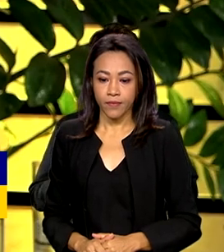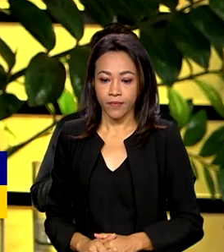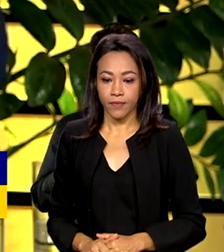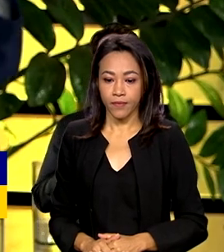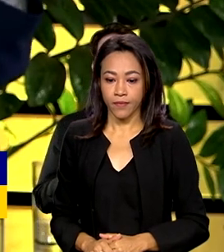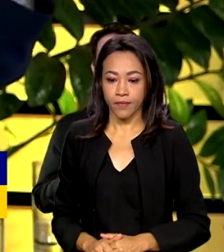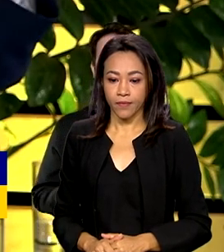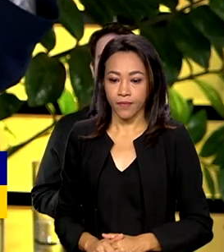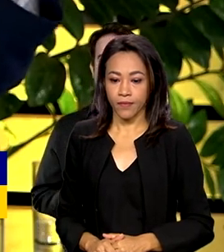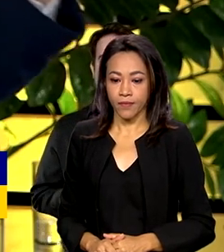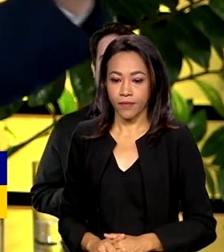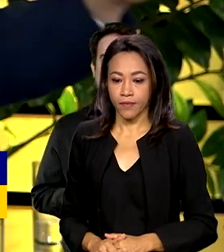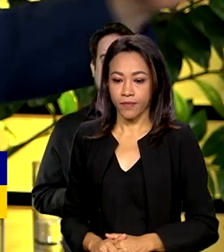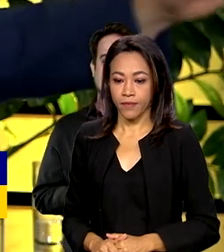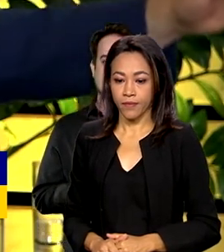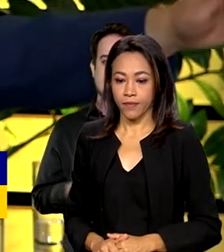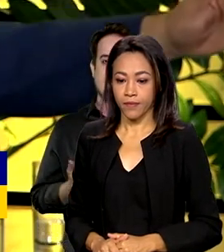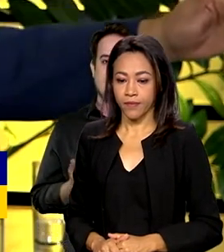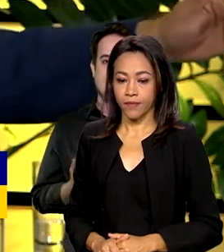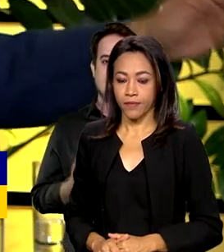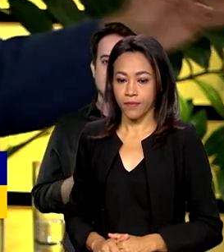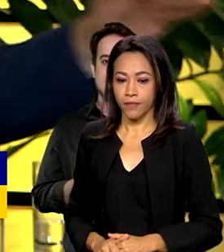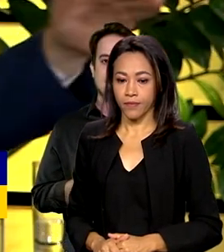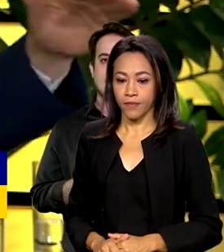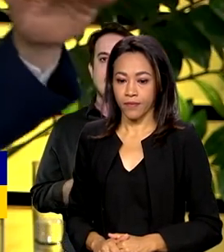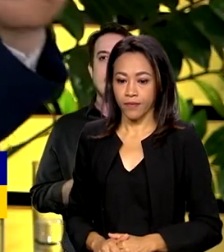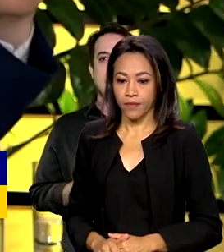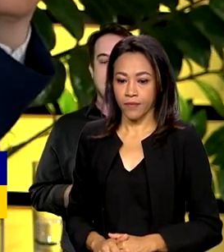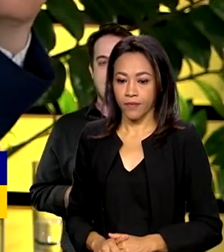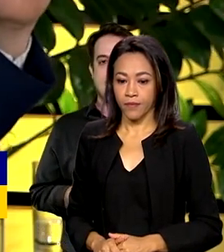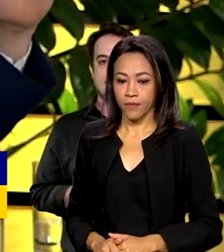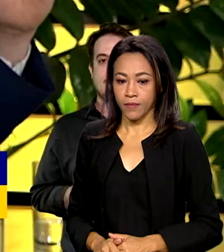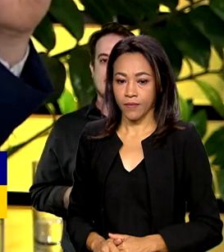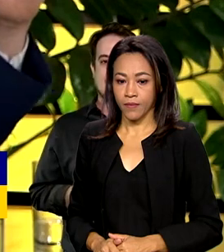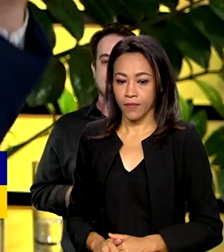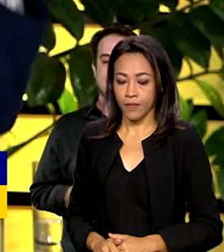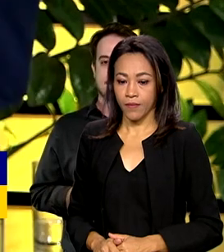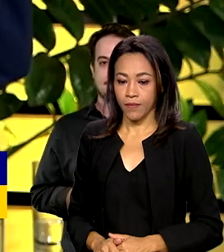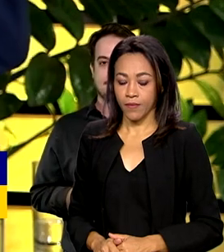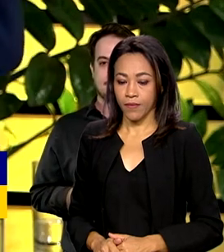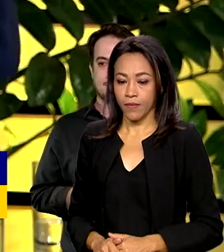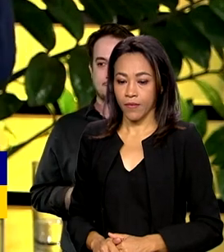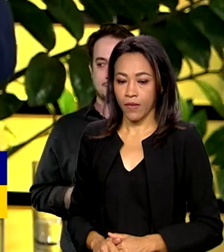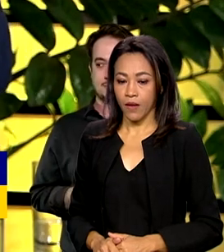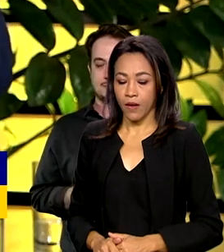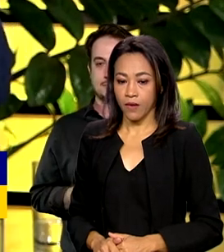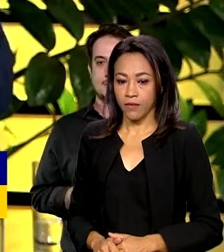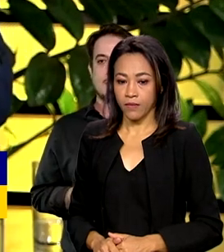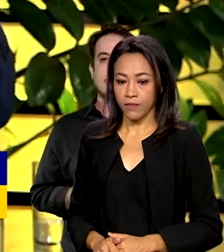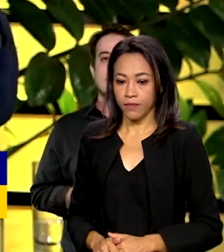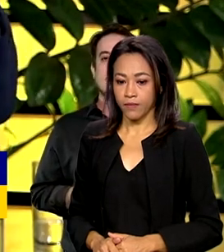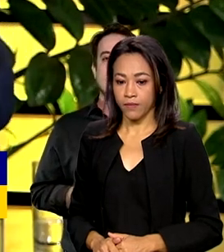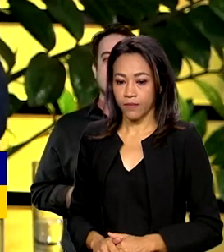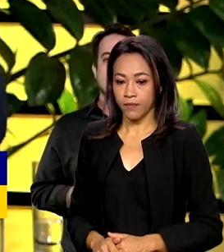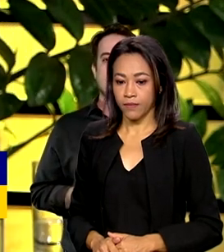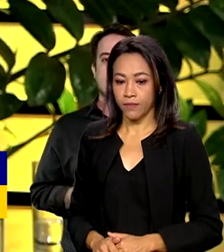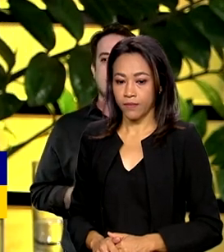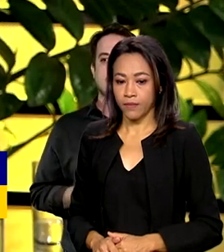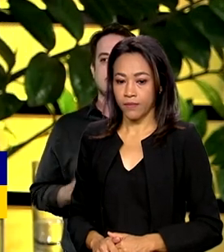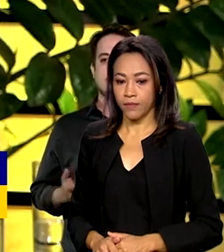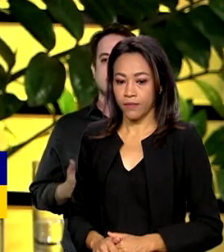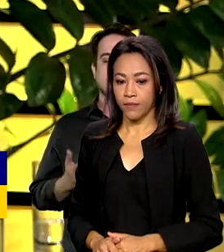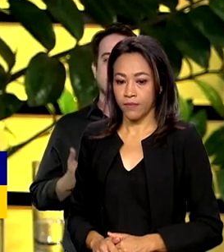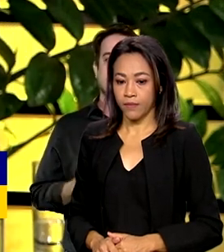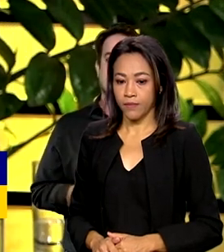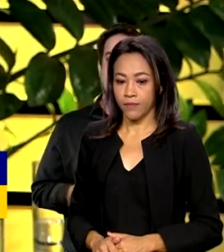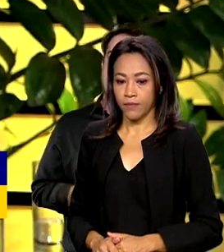Os juros, como disse a Cristiane, é baixos, 6%, mas quem produzir alimentos vai ter um juros de